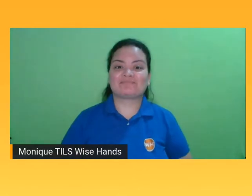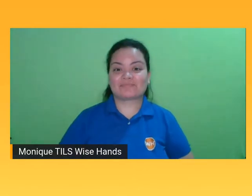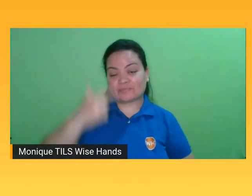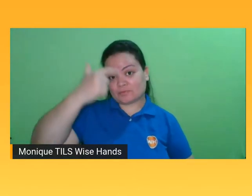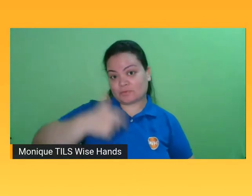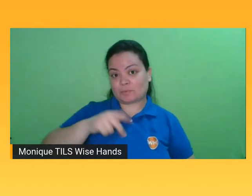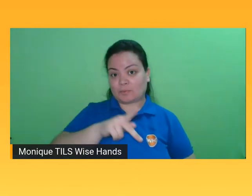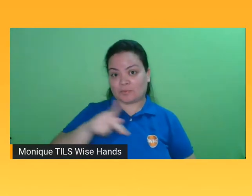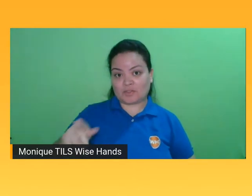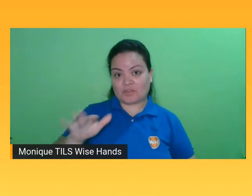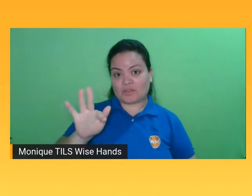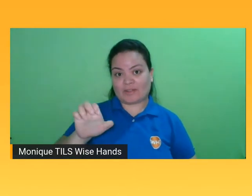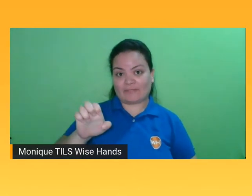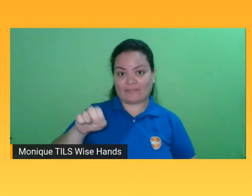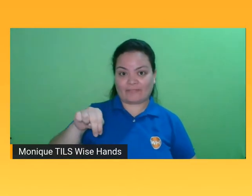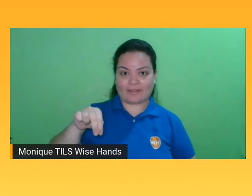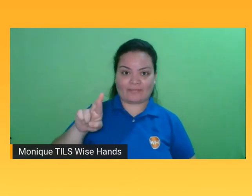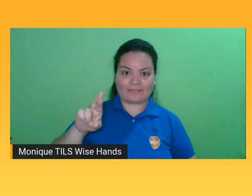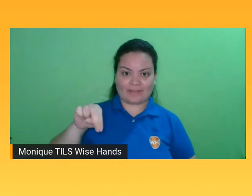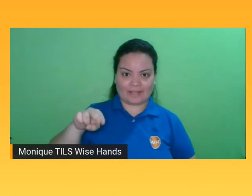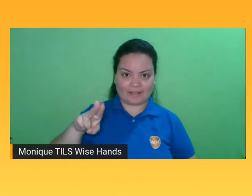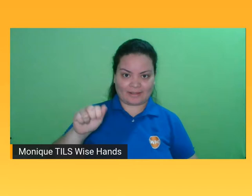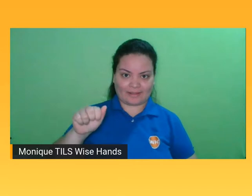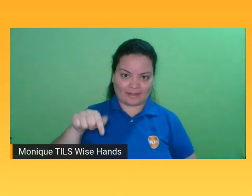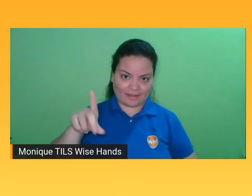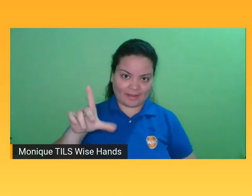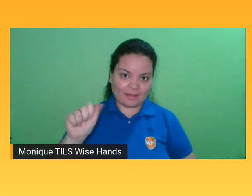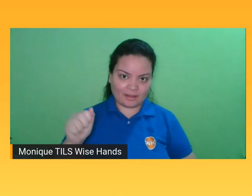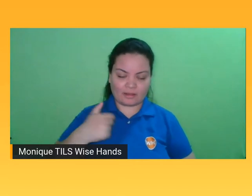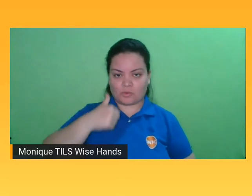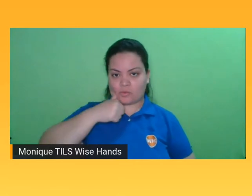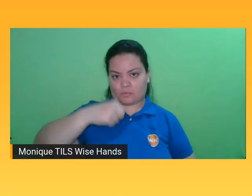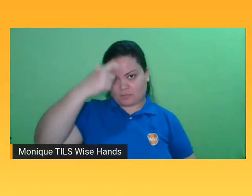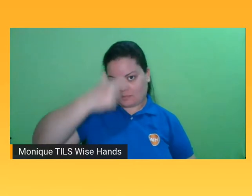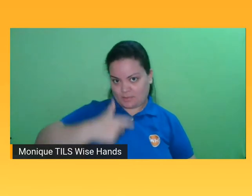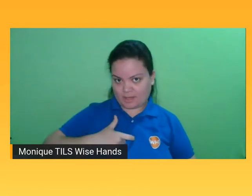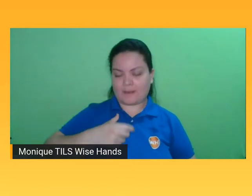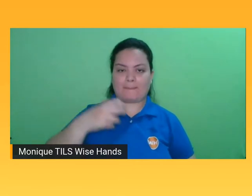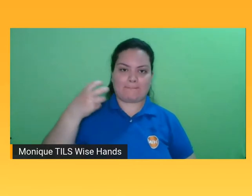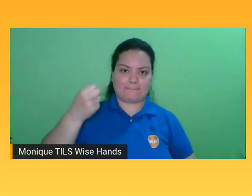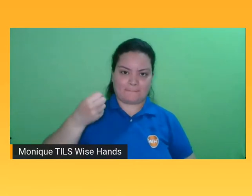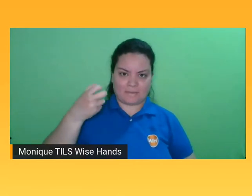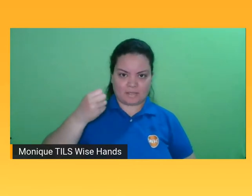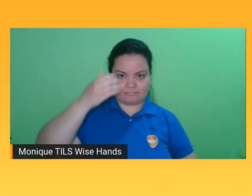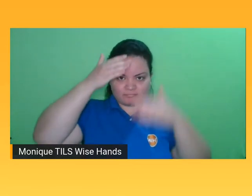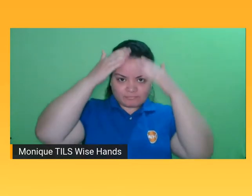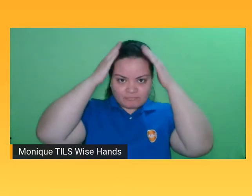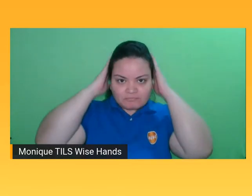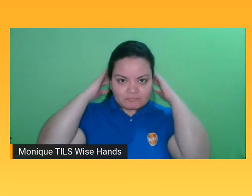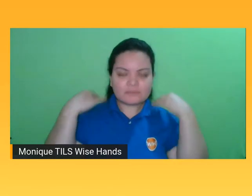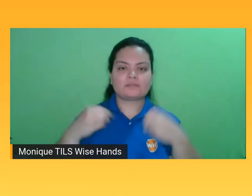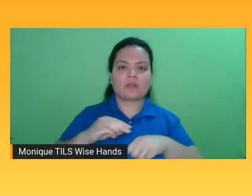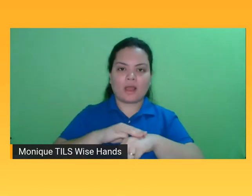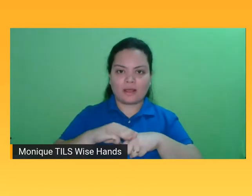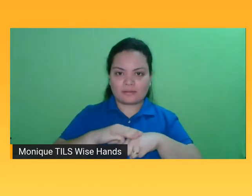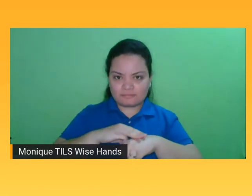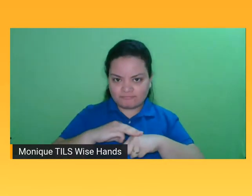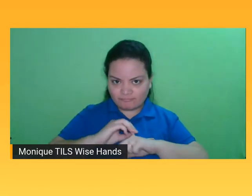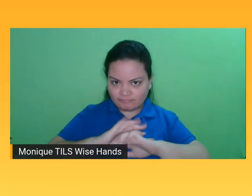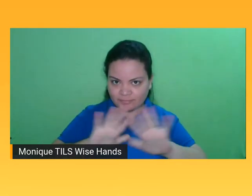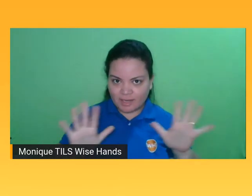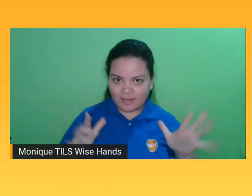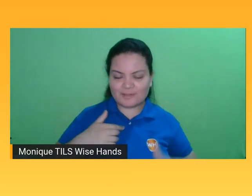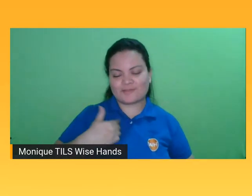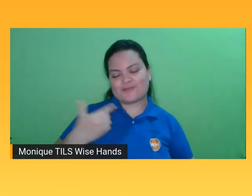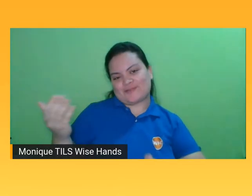Fernanda, eu sou uma mulher branca, cabelos castanhos, eu estou